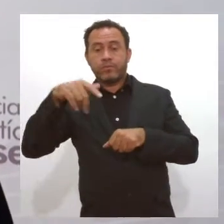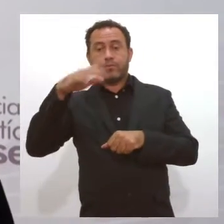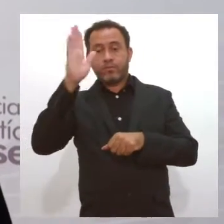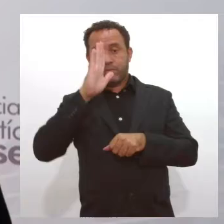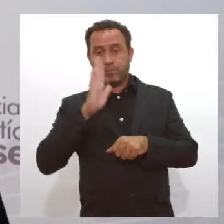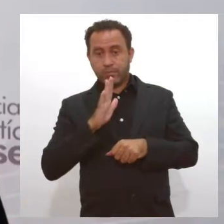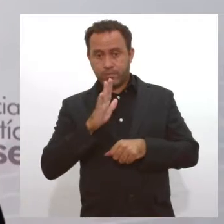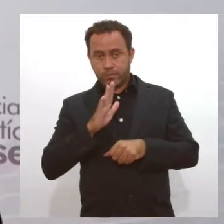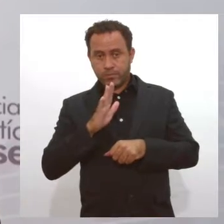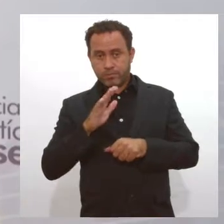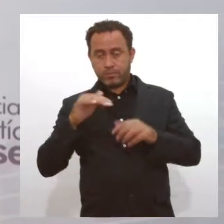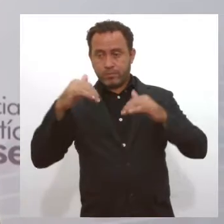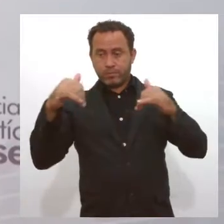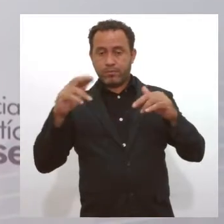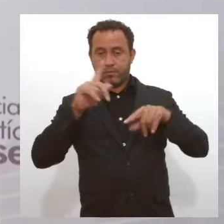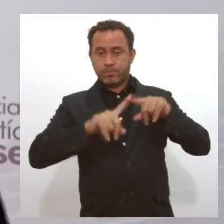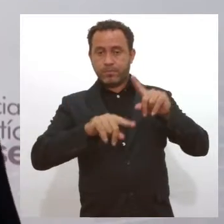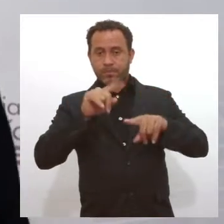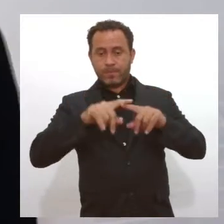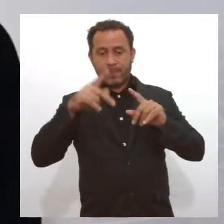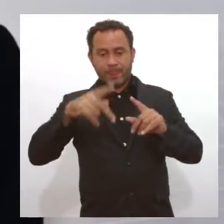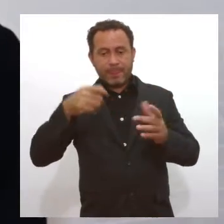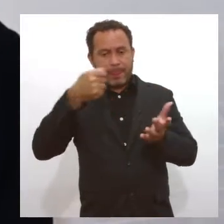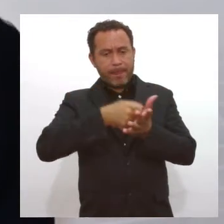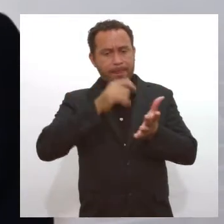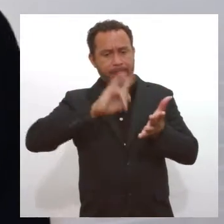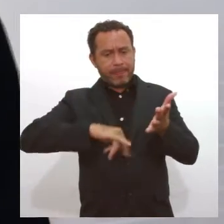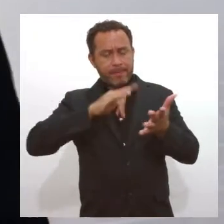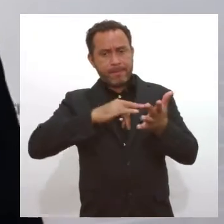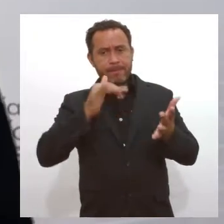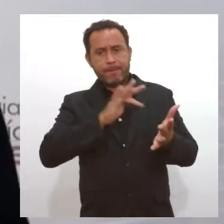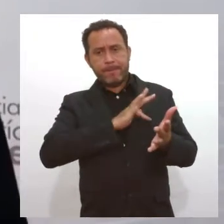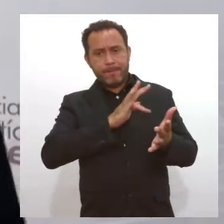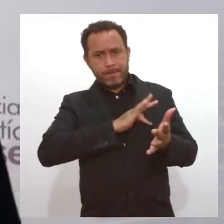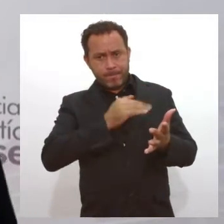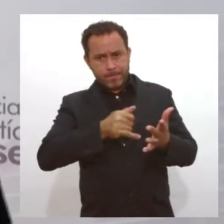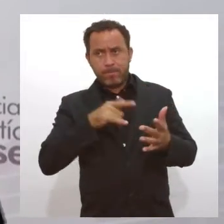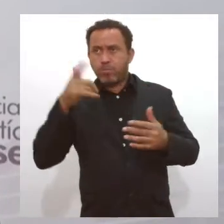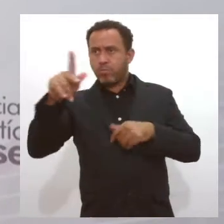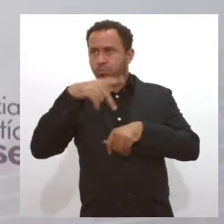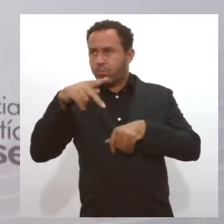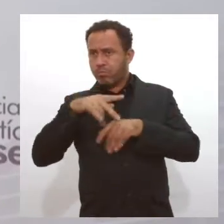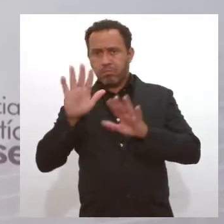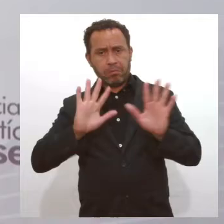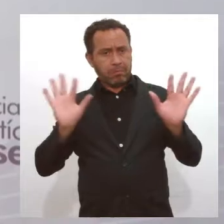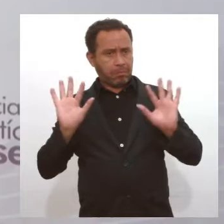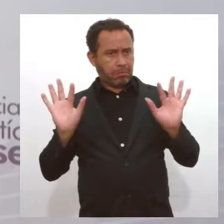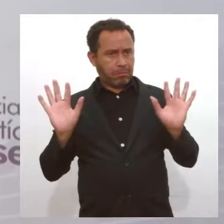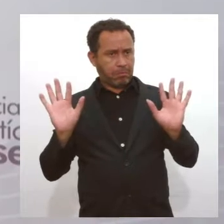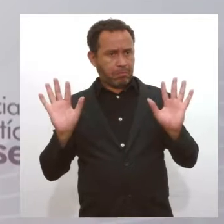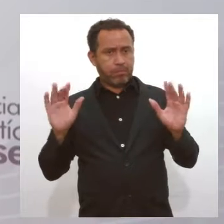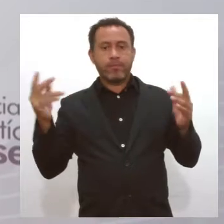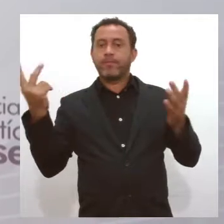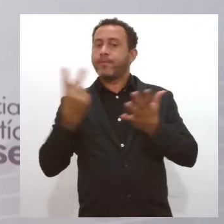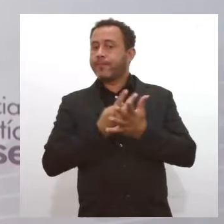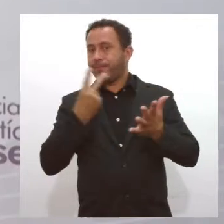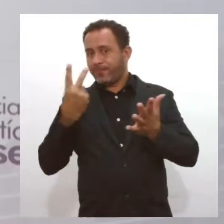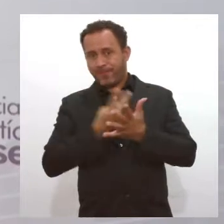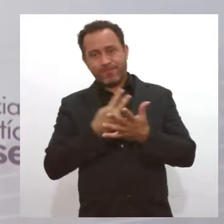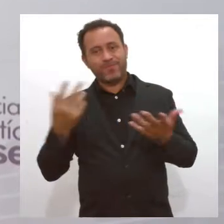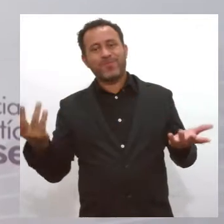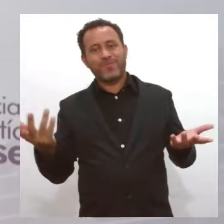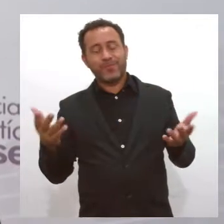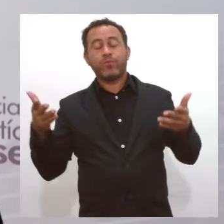Ou seja, todo fertilizante produzido em Sergipe paga imposto, todo fertilizante que vinha de fora não pagava imposto. Era um incentivo que havia.